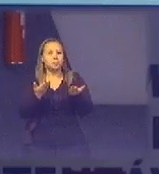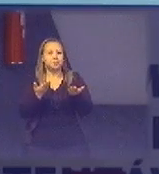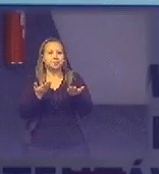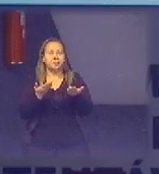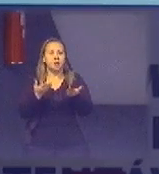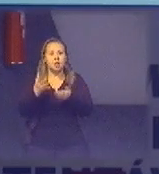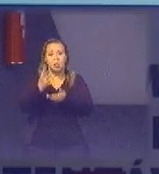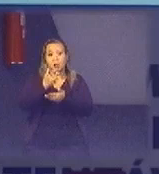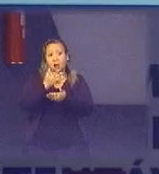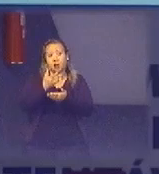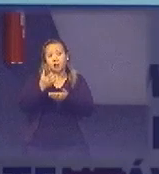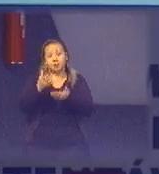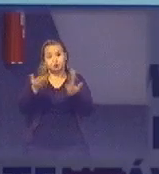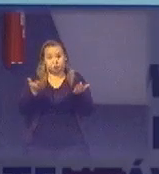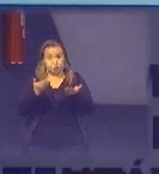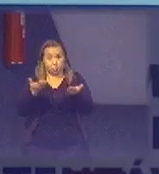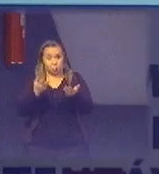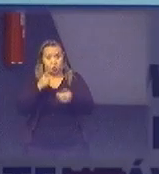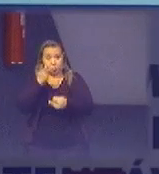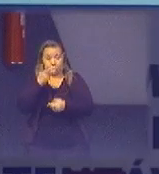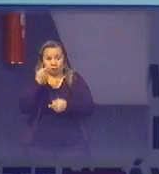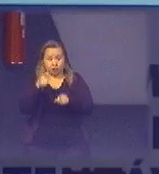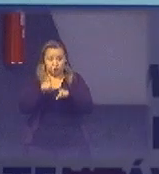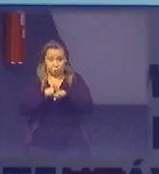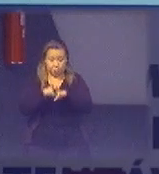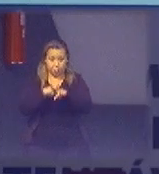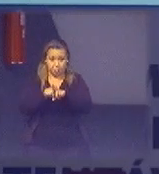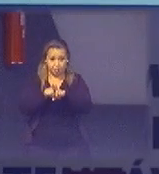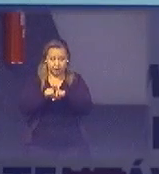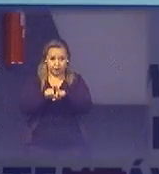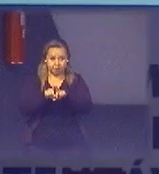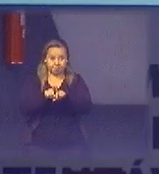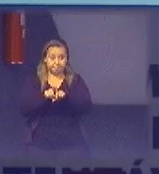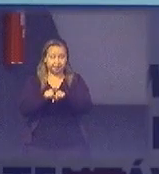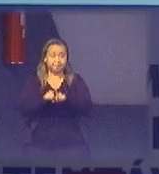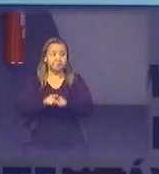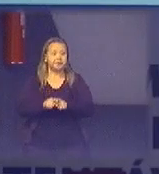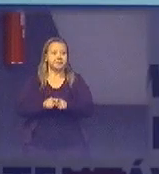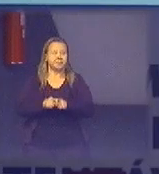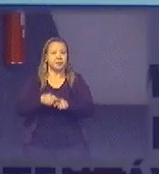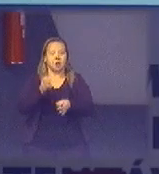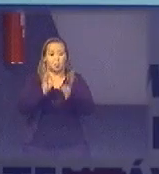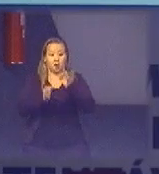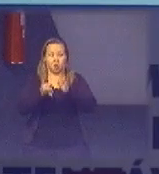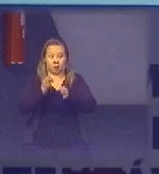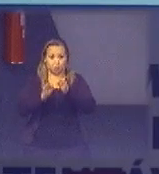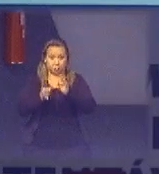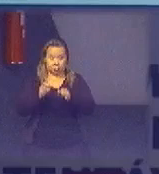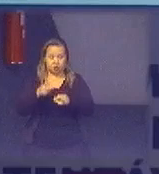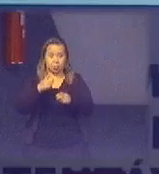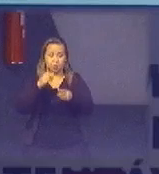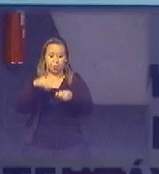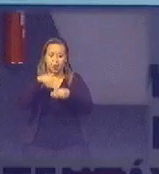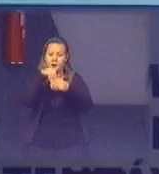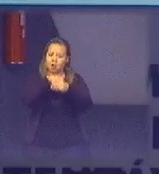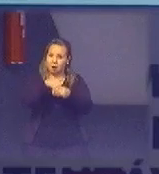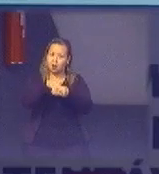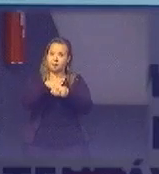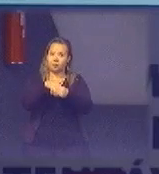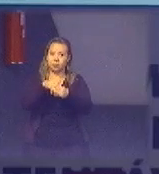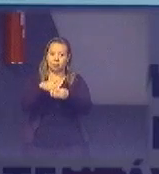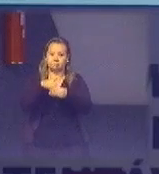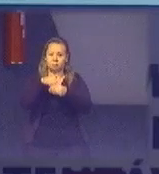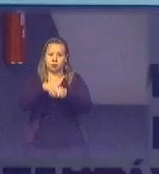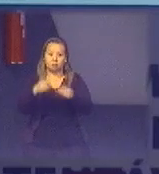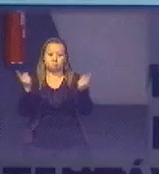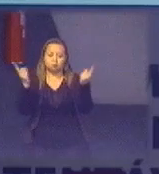salva o melhor juízo e é difícil ter um melhor juízo o decreto de hoje é uma porcaria tá e aí a vai botar abaixo e vai possibilitar muitas